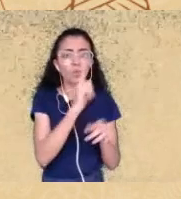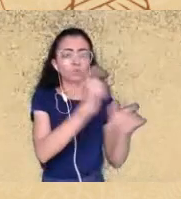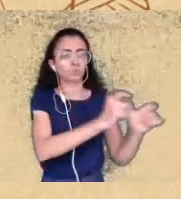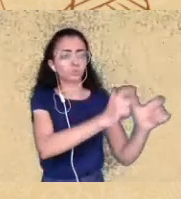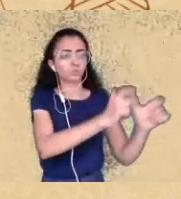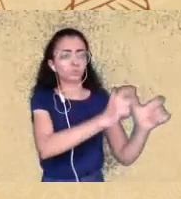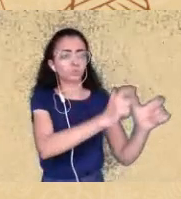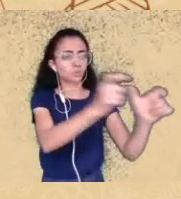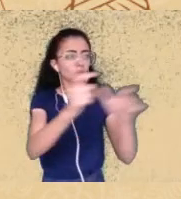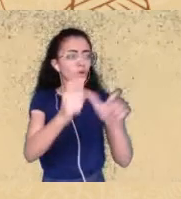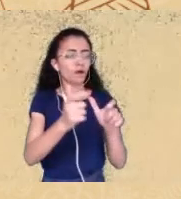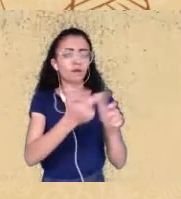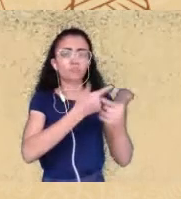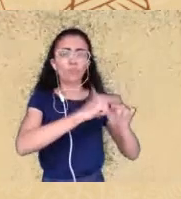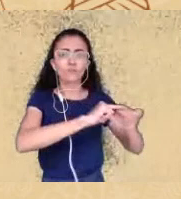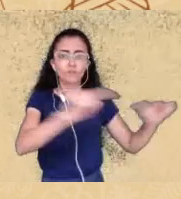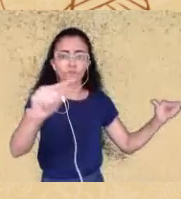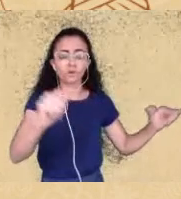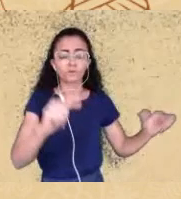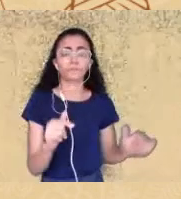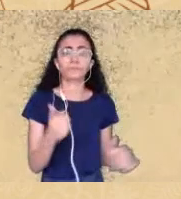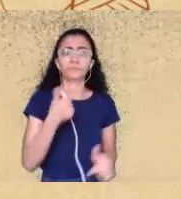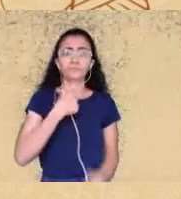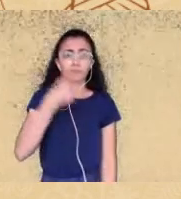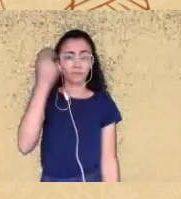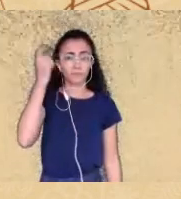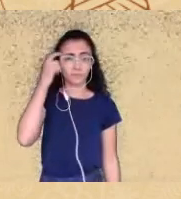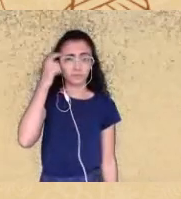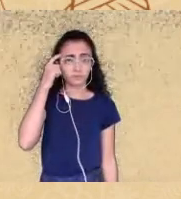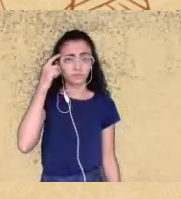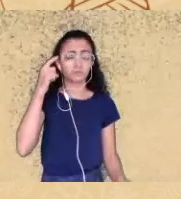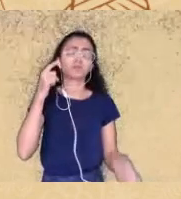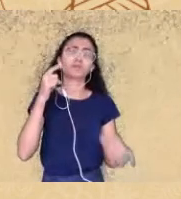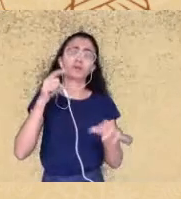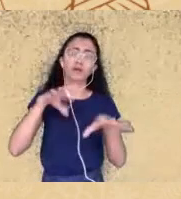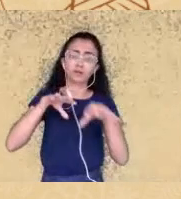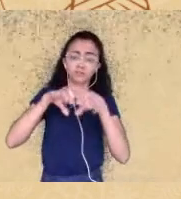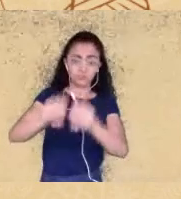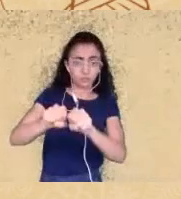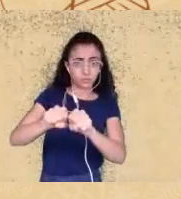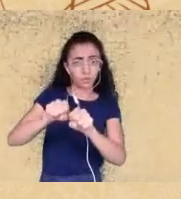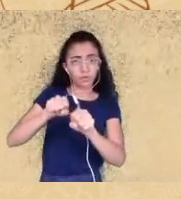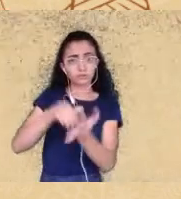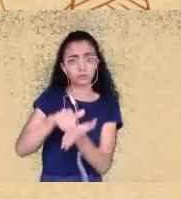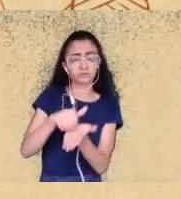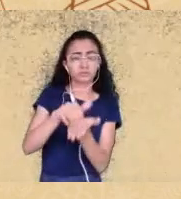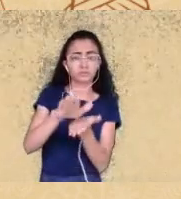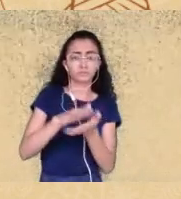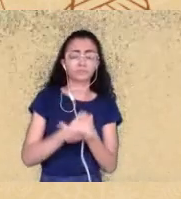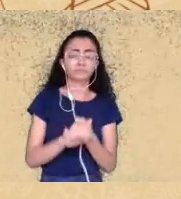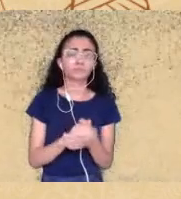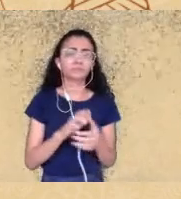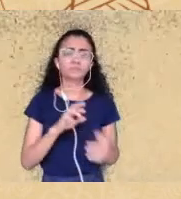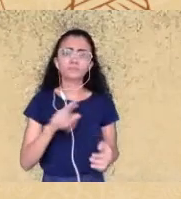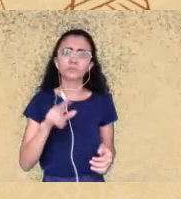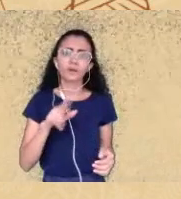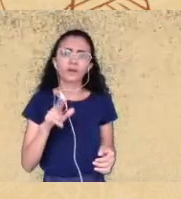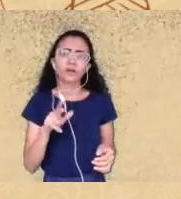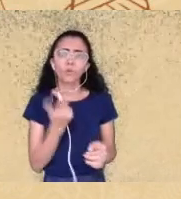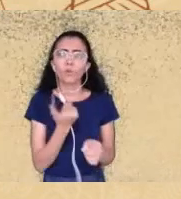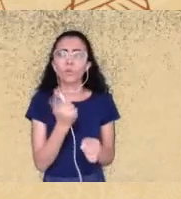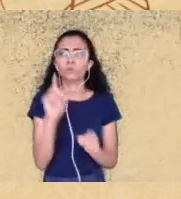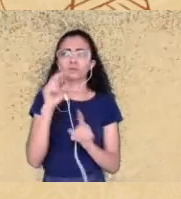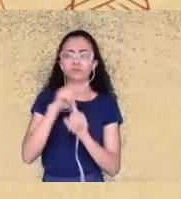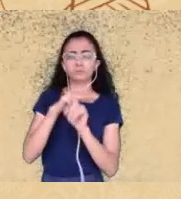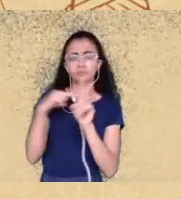penso muito que a descolonização ela não é apenas uma linha ou outra de pensamento mas é sobre